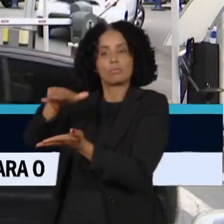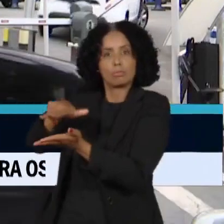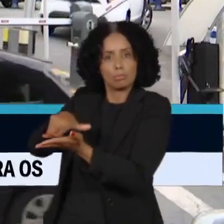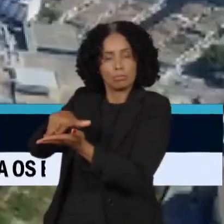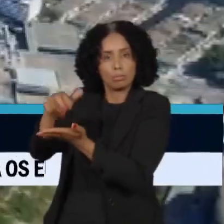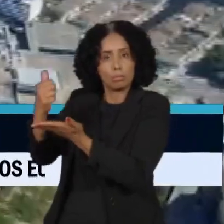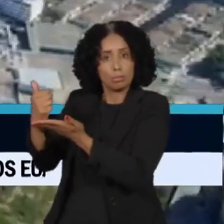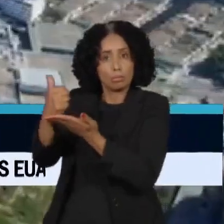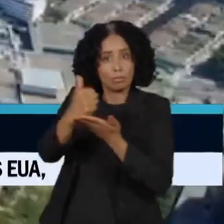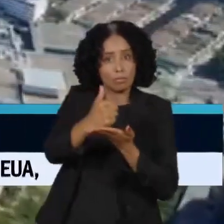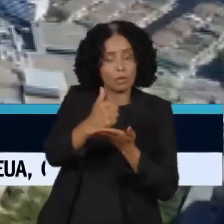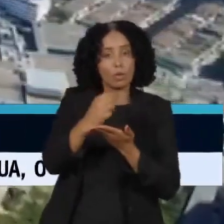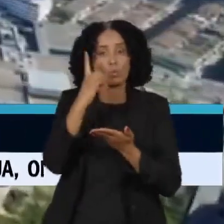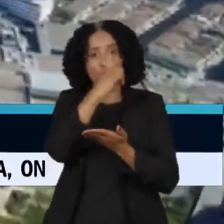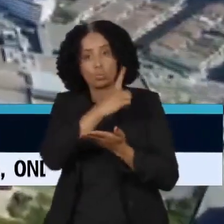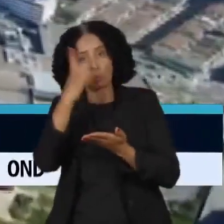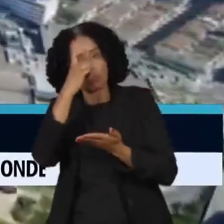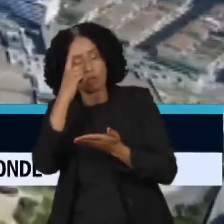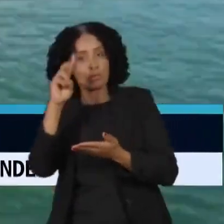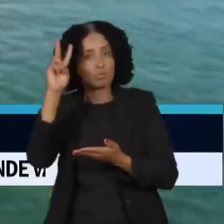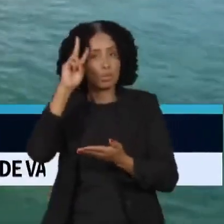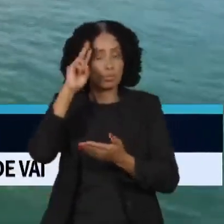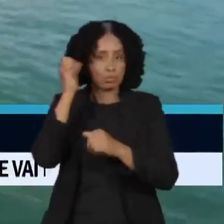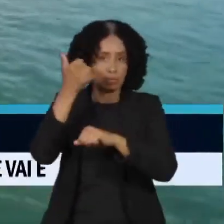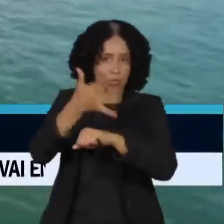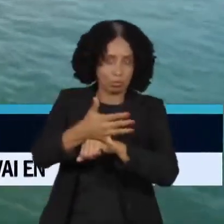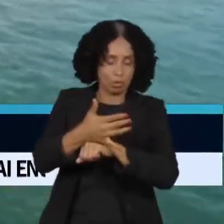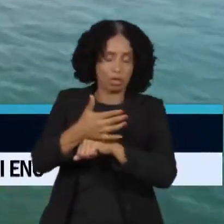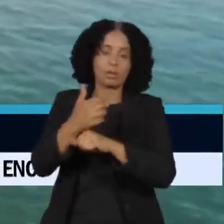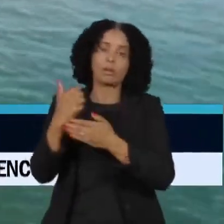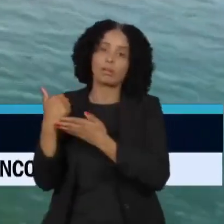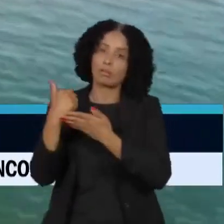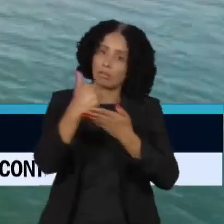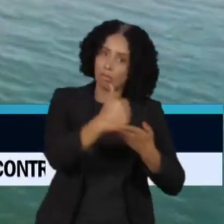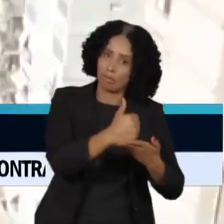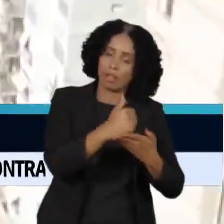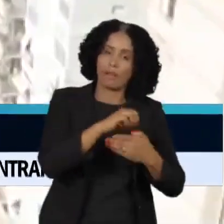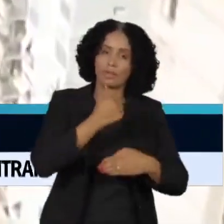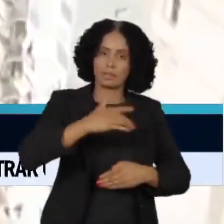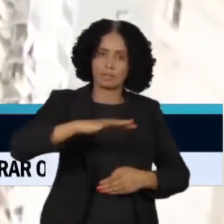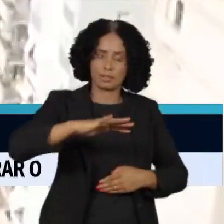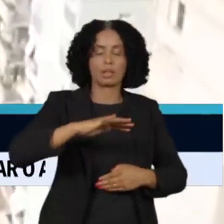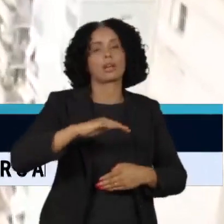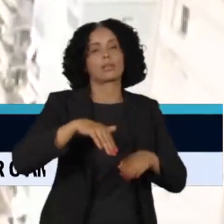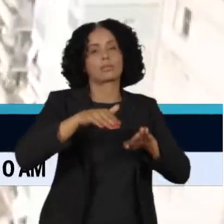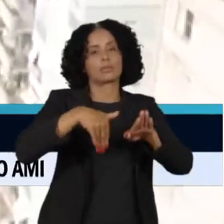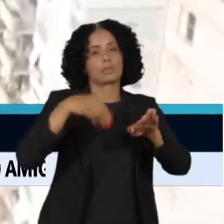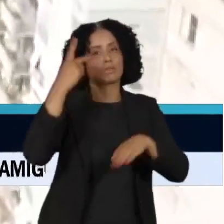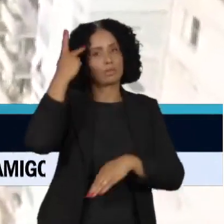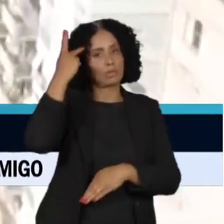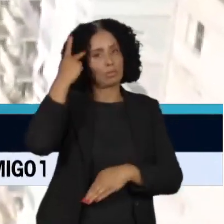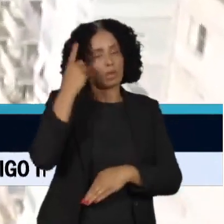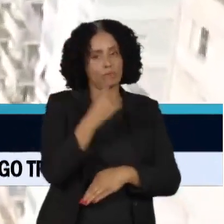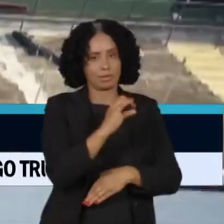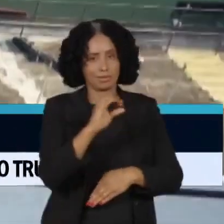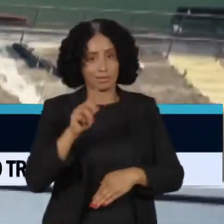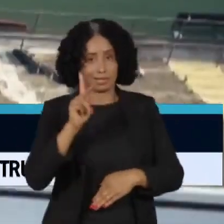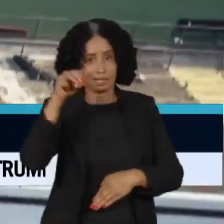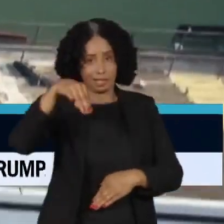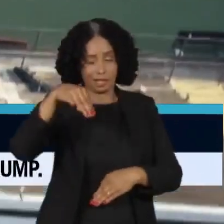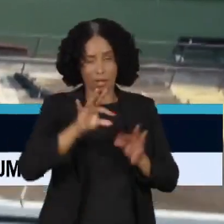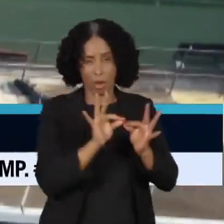para segunda. Será levado até a cidade de Santos, no litoral de São Paulo, a cerca de 100 quilômetros da capital.